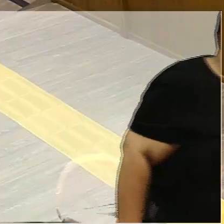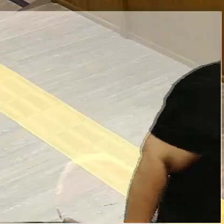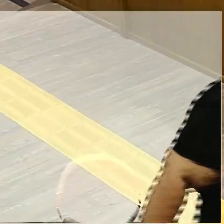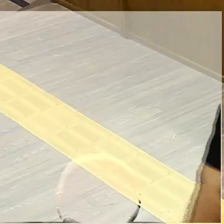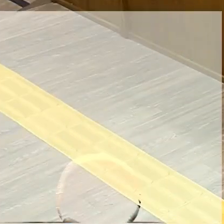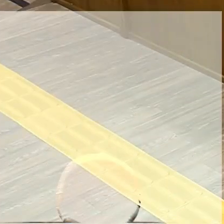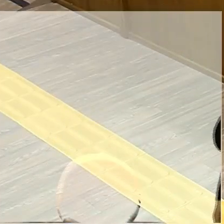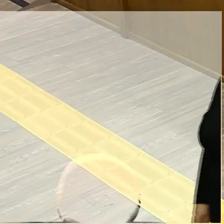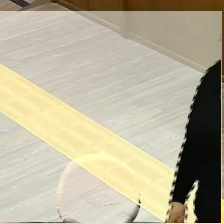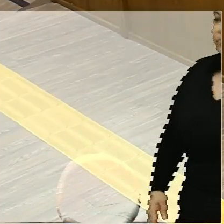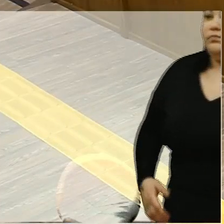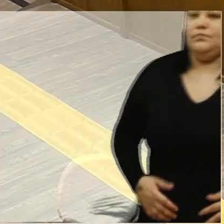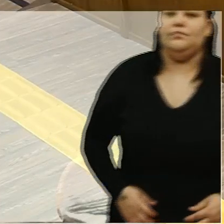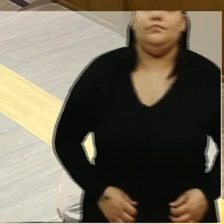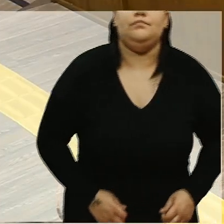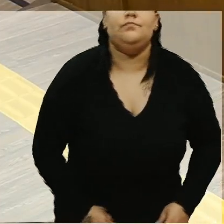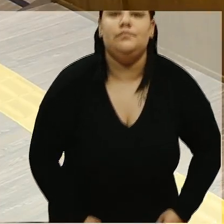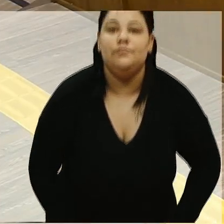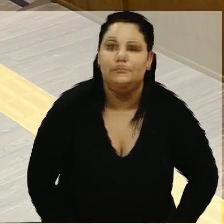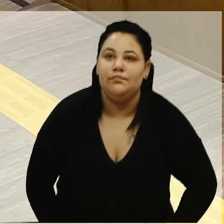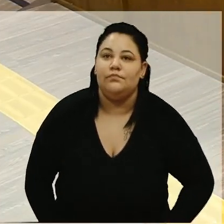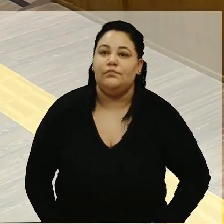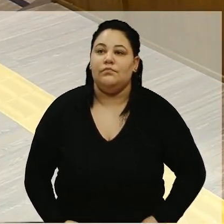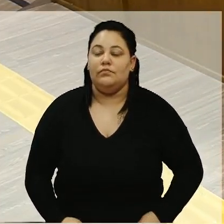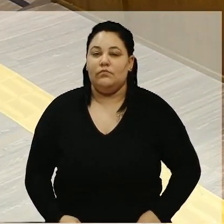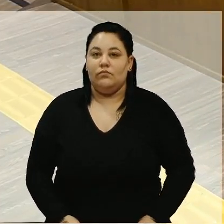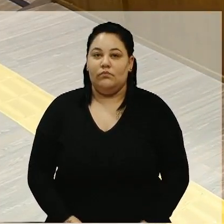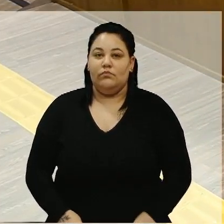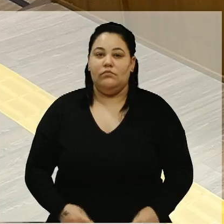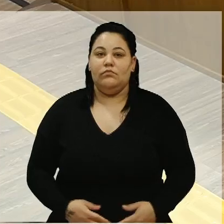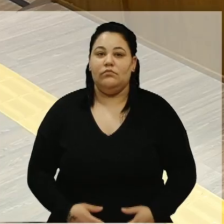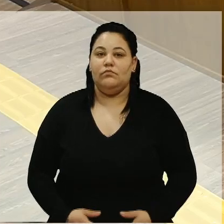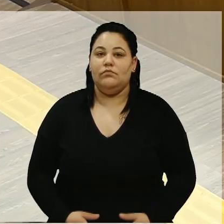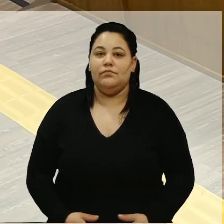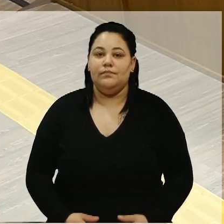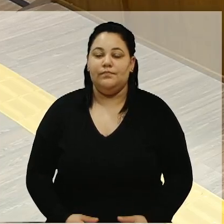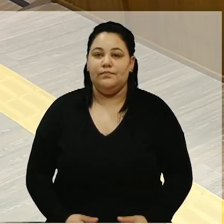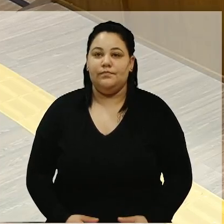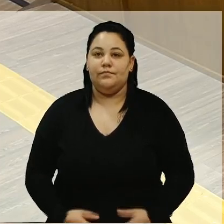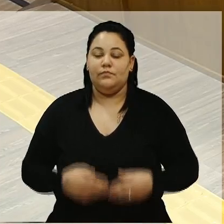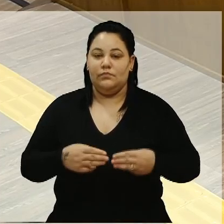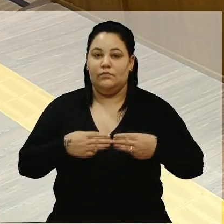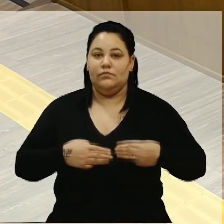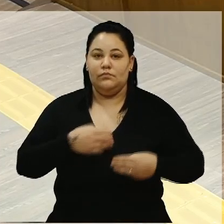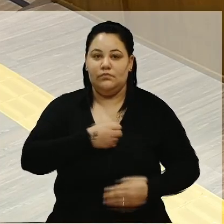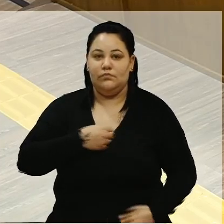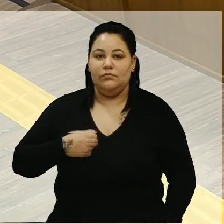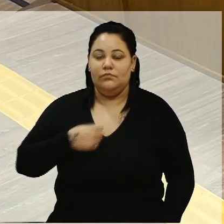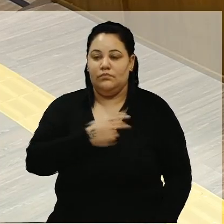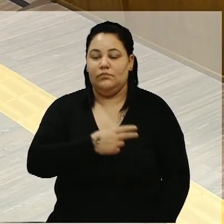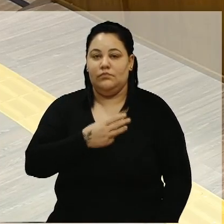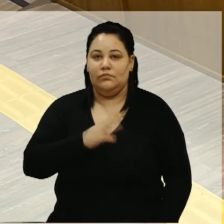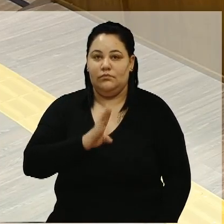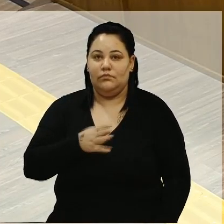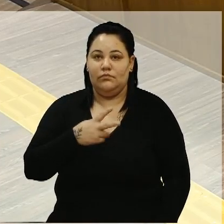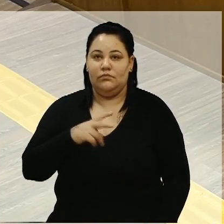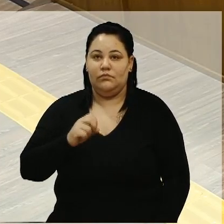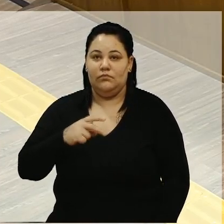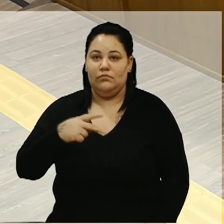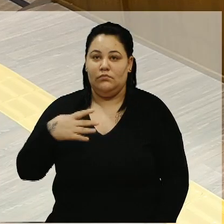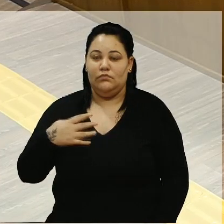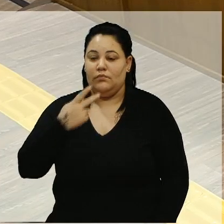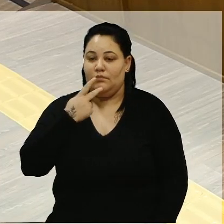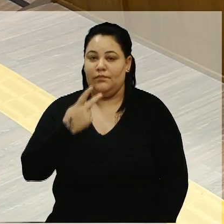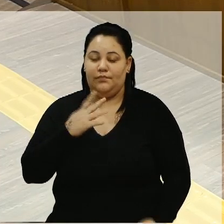A discussão em votação... Para declarar o voto, presidente. A moção número 23, barra 2024, para